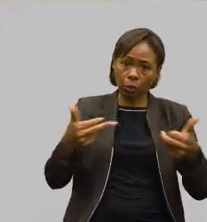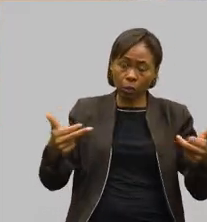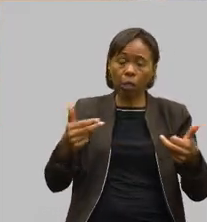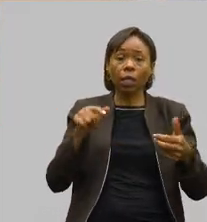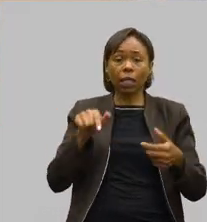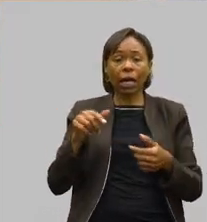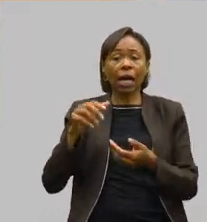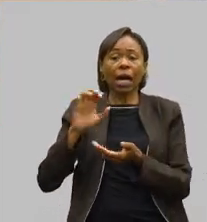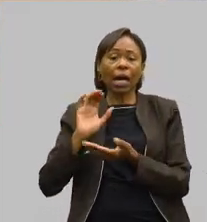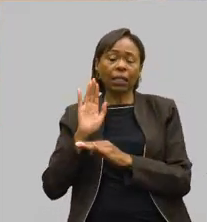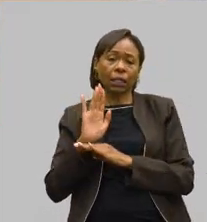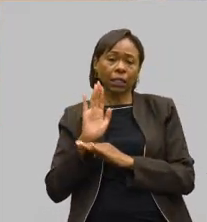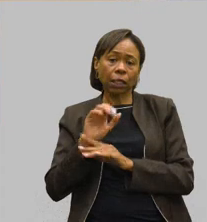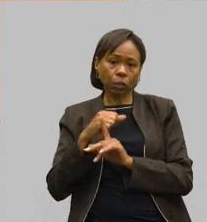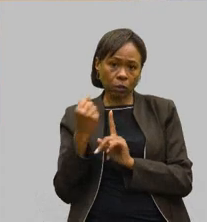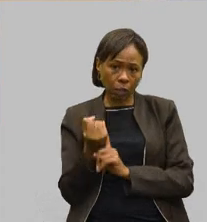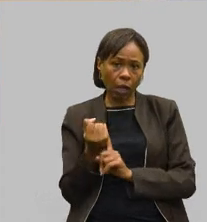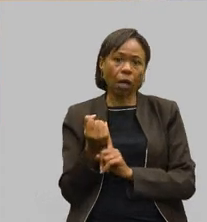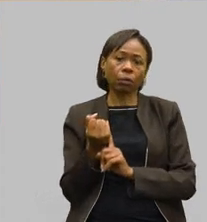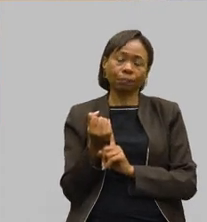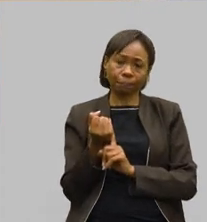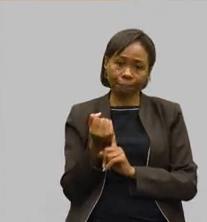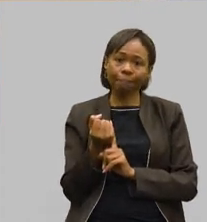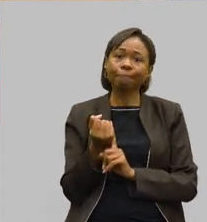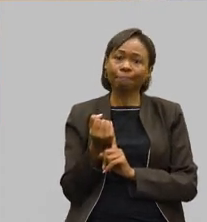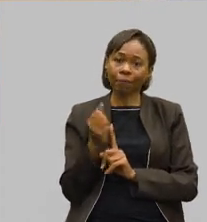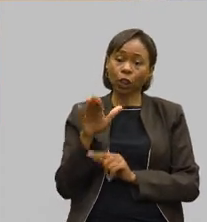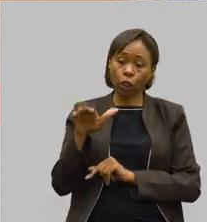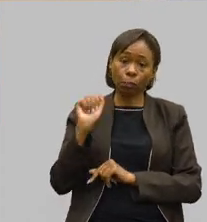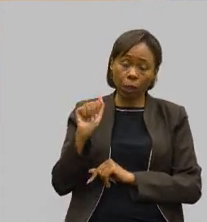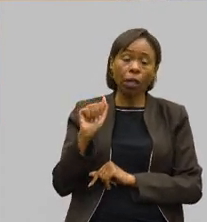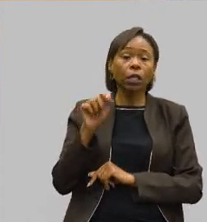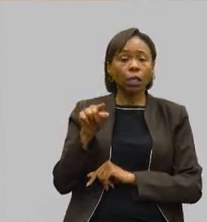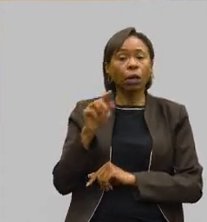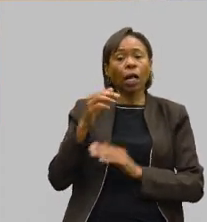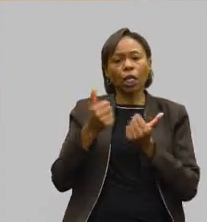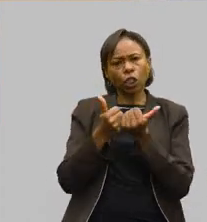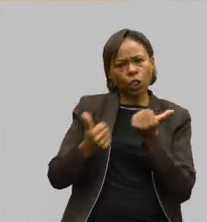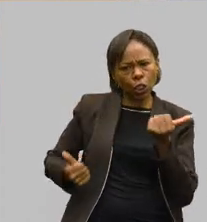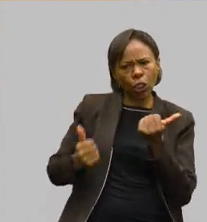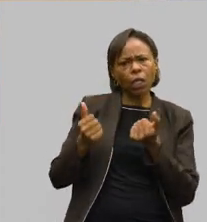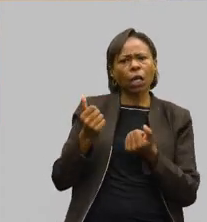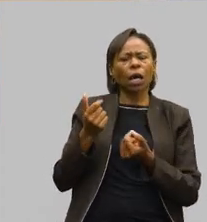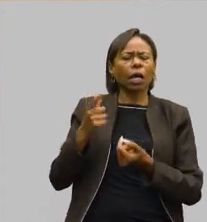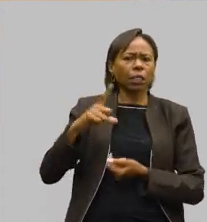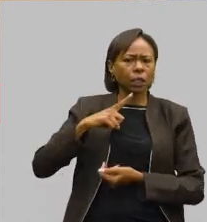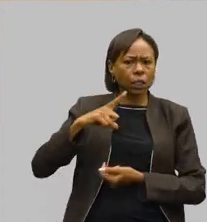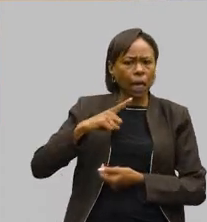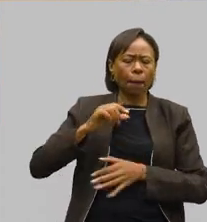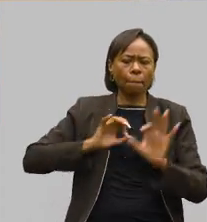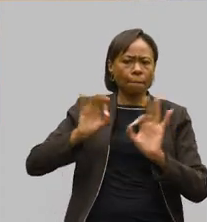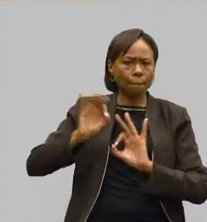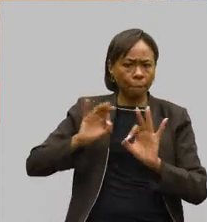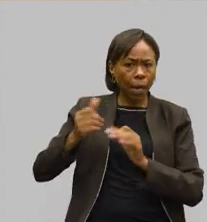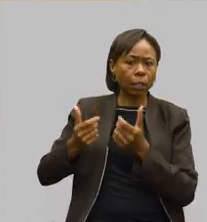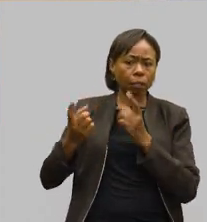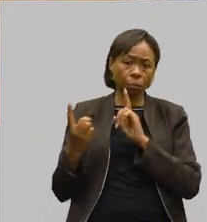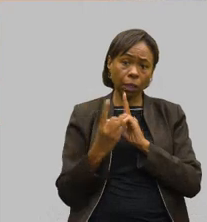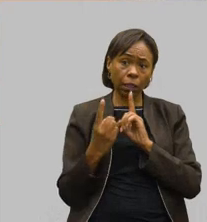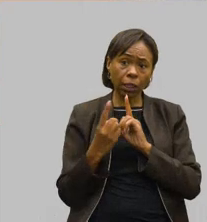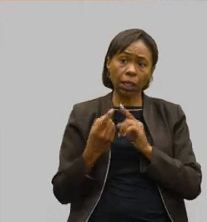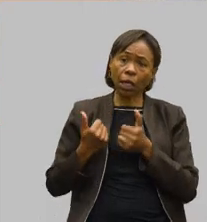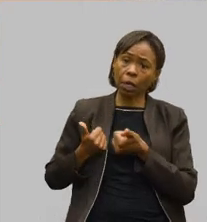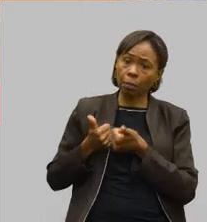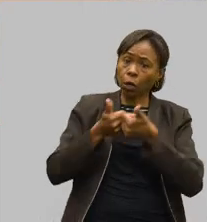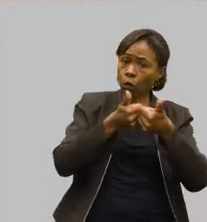regional. Então, mais uma vez, as diretorias regionais todas estão preparadas para poder fazer esse atendimento e fazer os